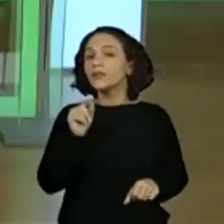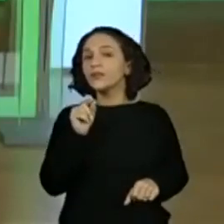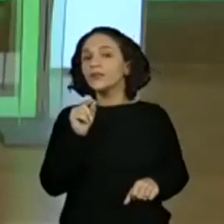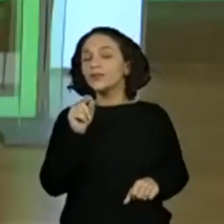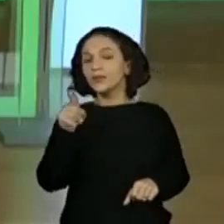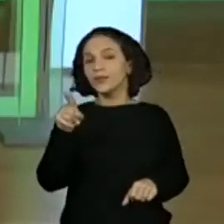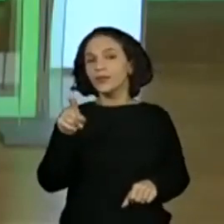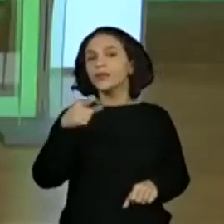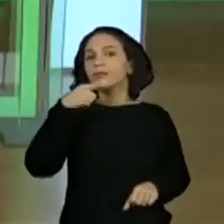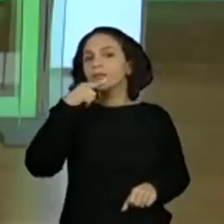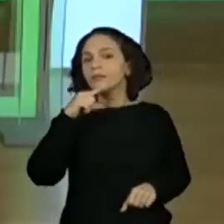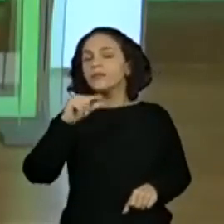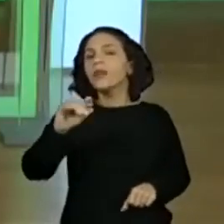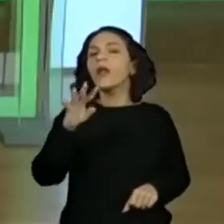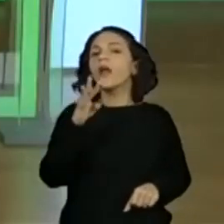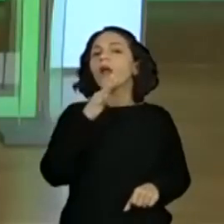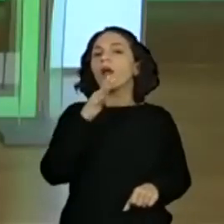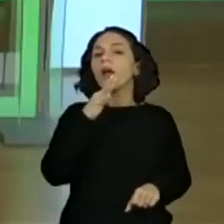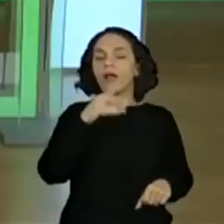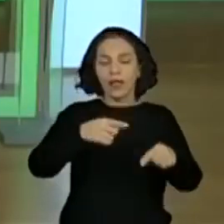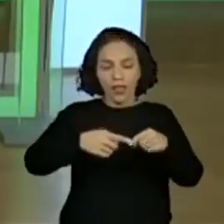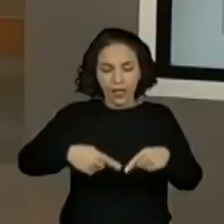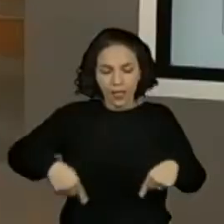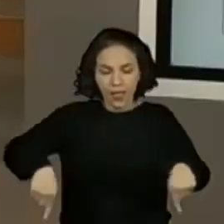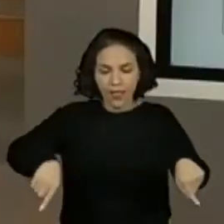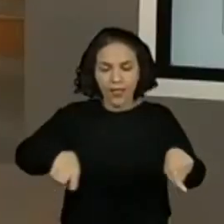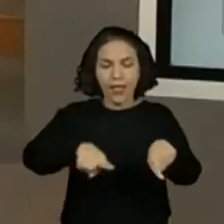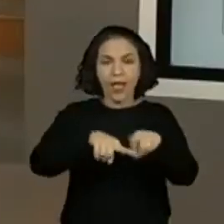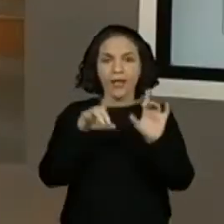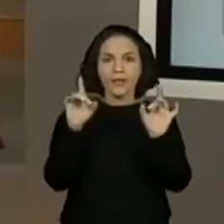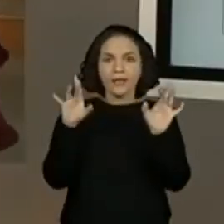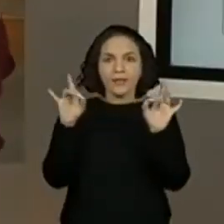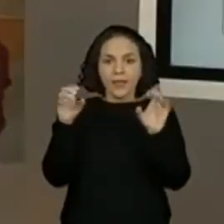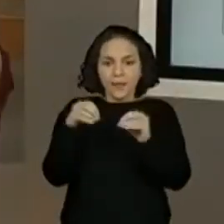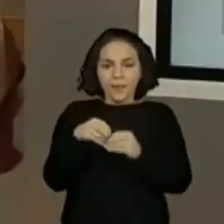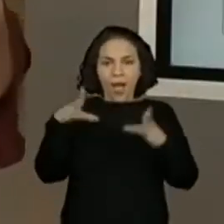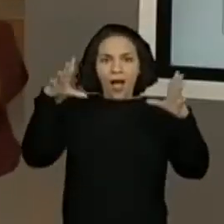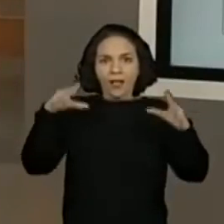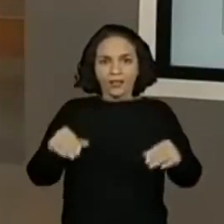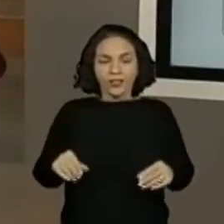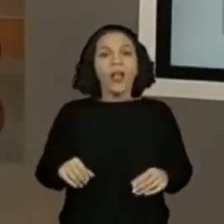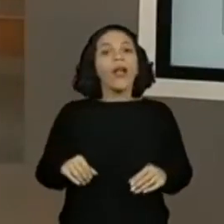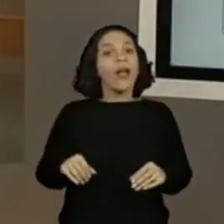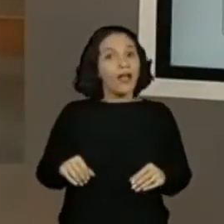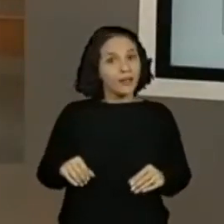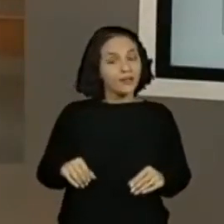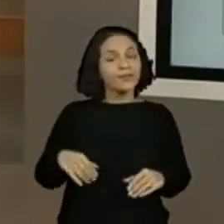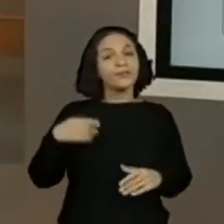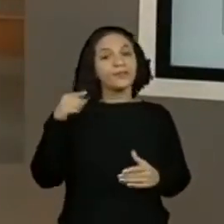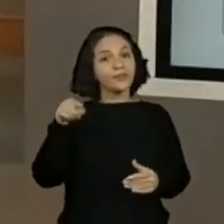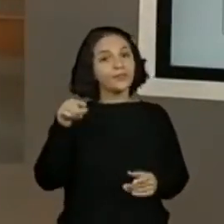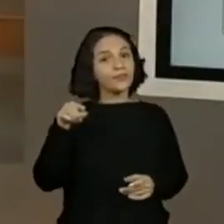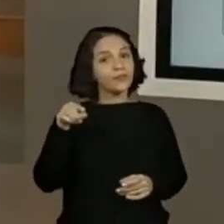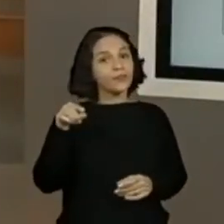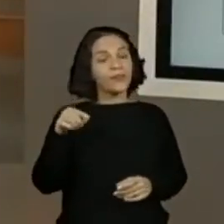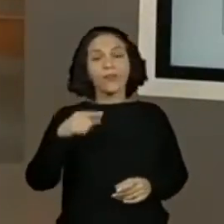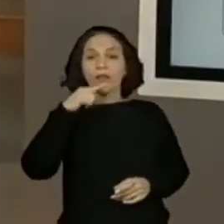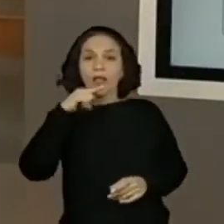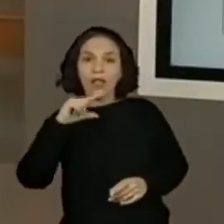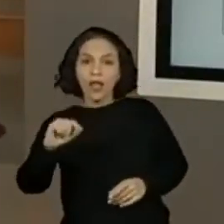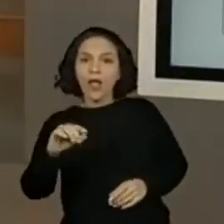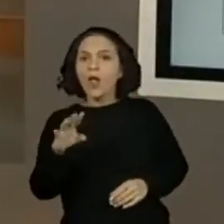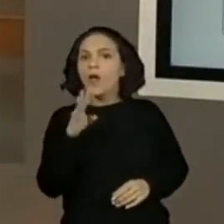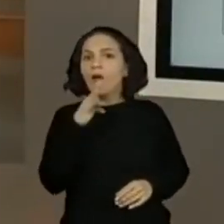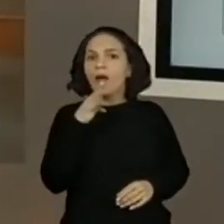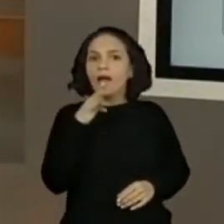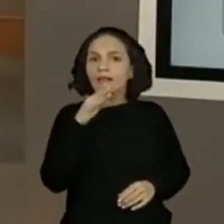conhecia a magia do lago. Isso é importante. Olha lá. Então, vou colocar ali. Mago conhece a magia do lago.